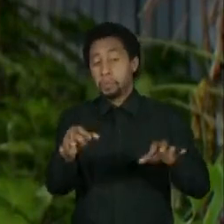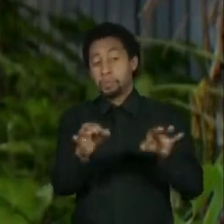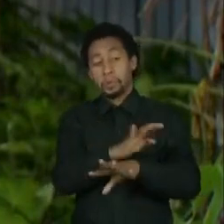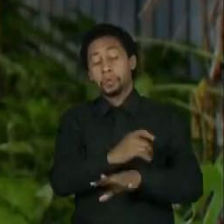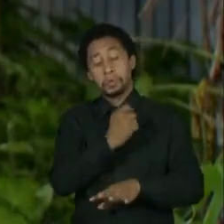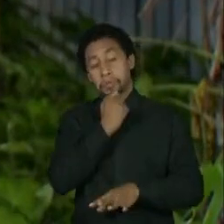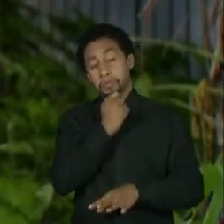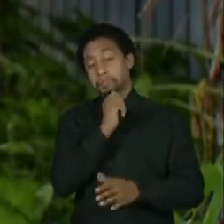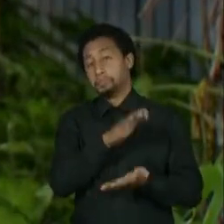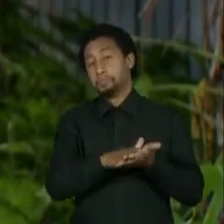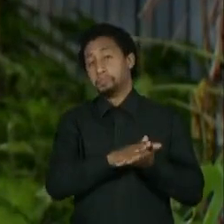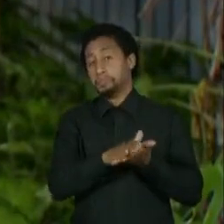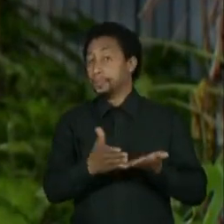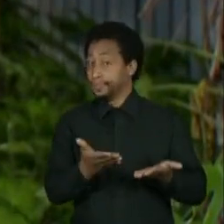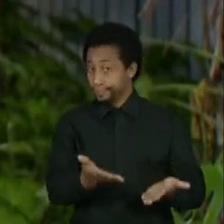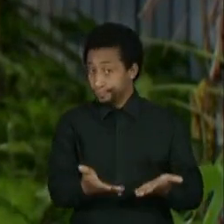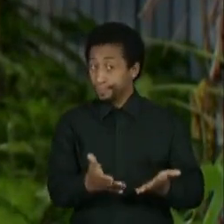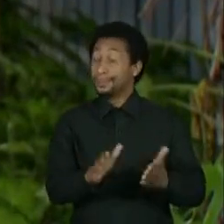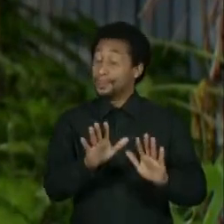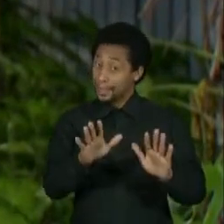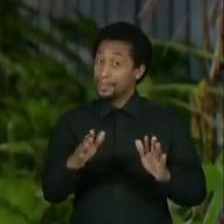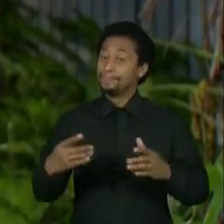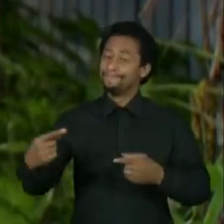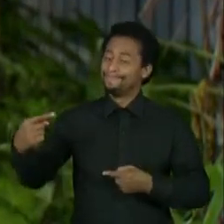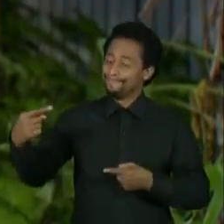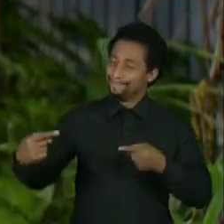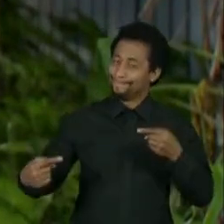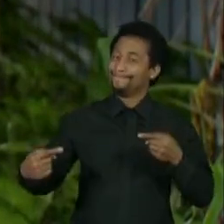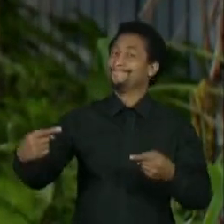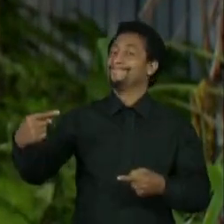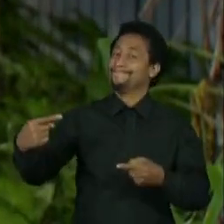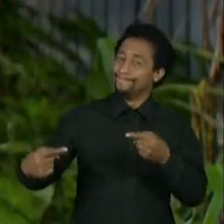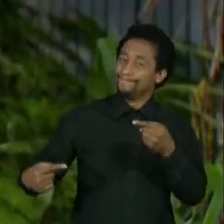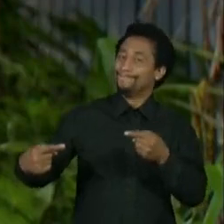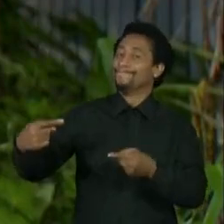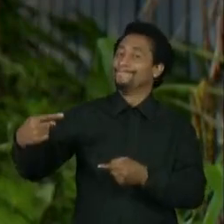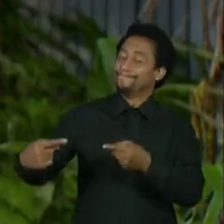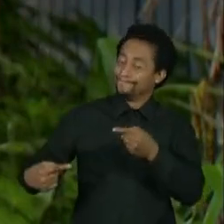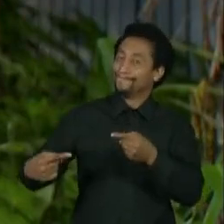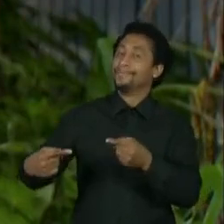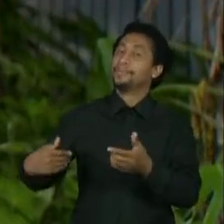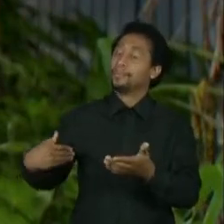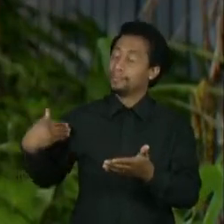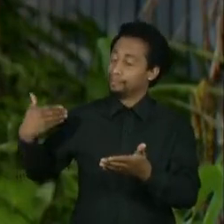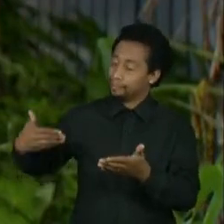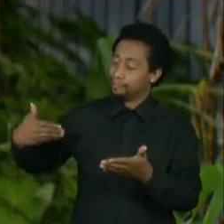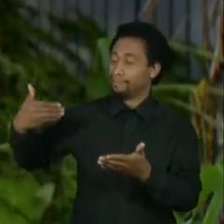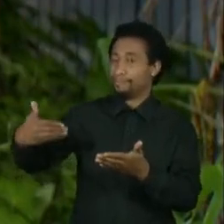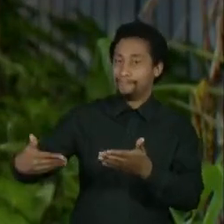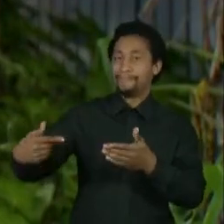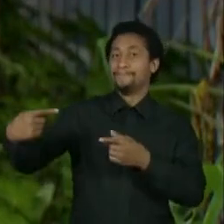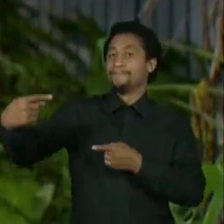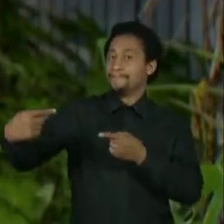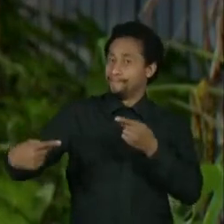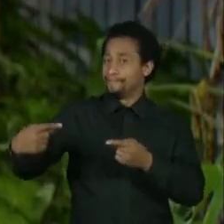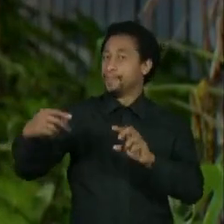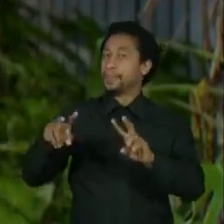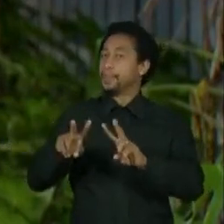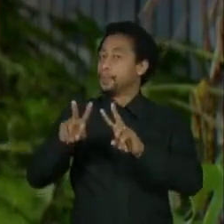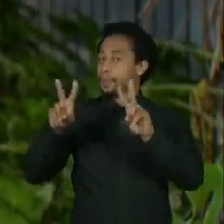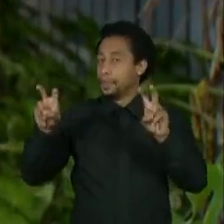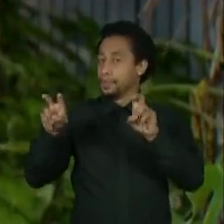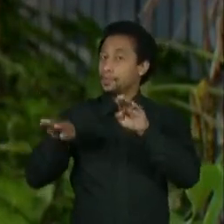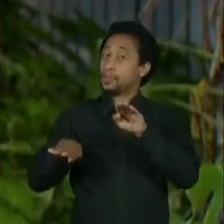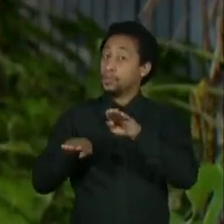tempos, a gente está discutindo muito acaloradamente essas questões das desigualdades.